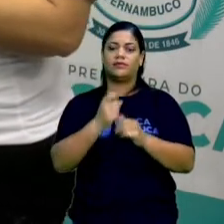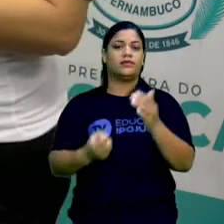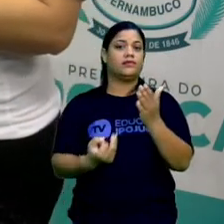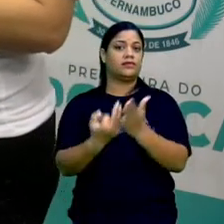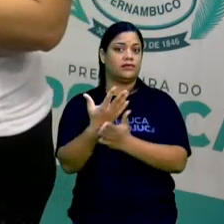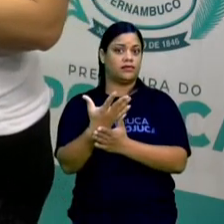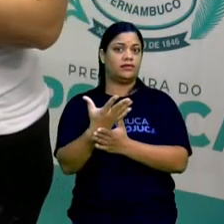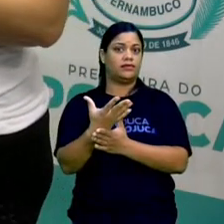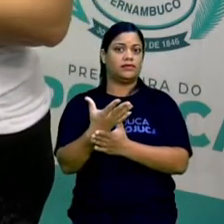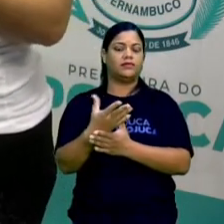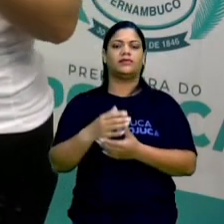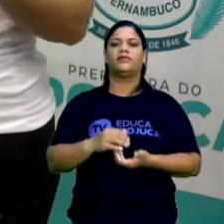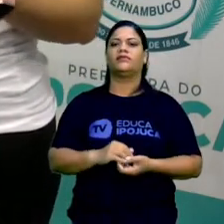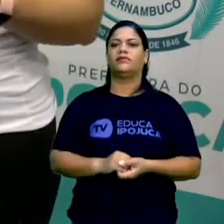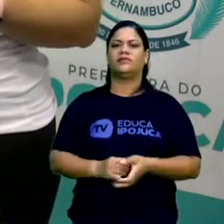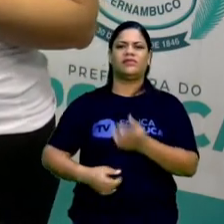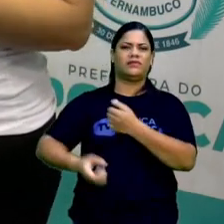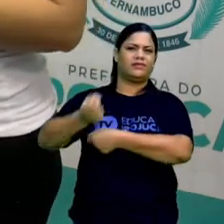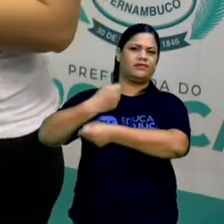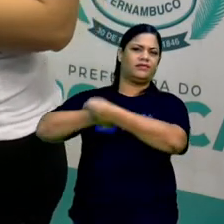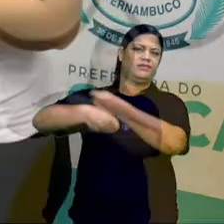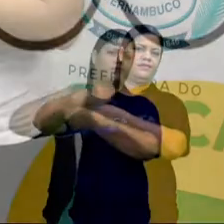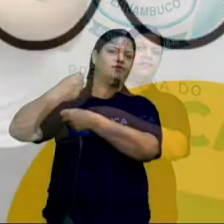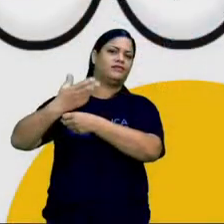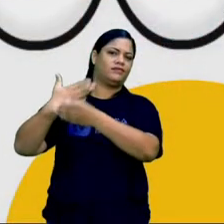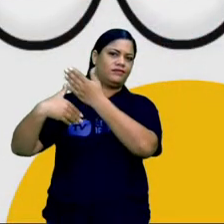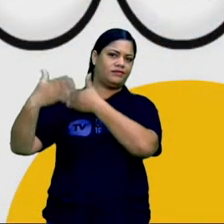aconteceram naquele momento. Aconteceram há anos.